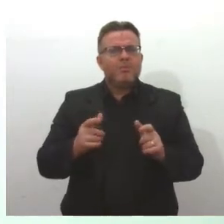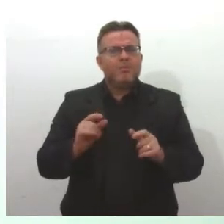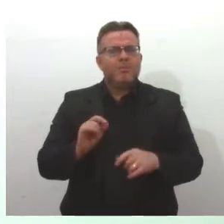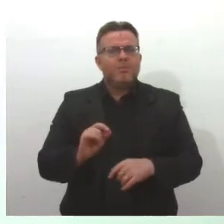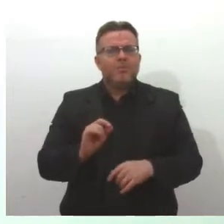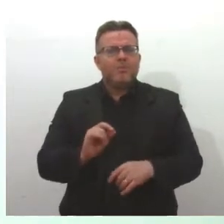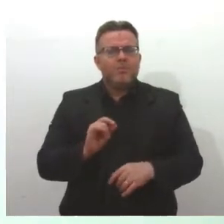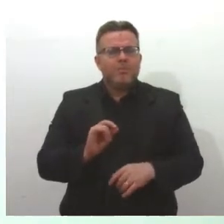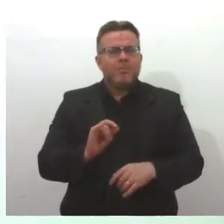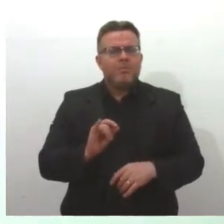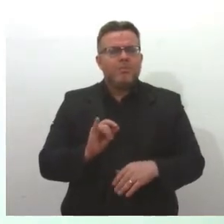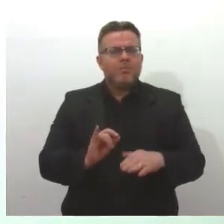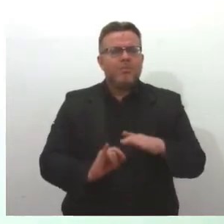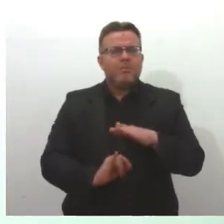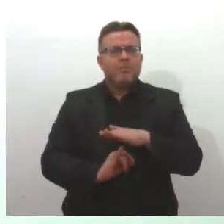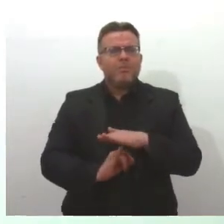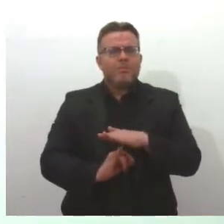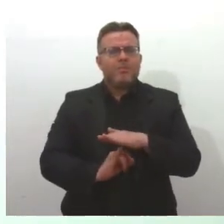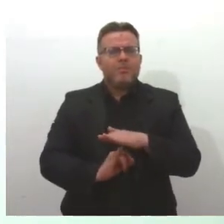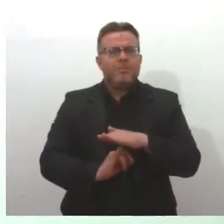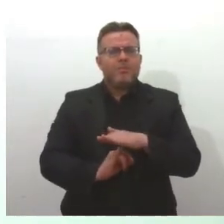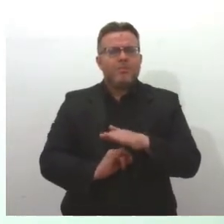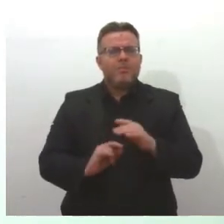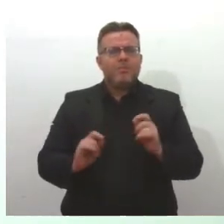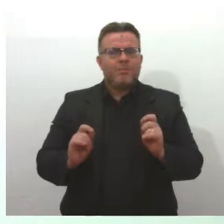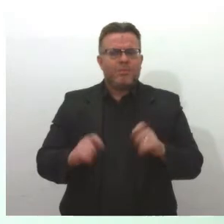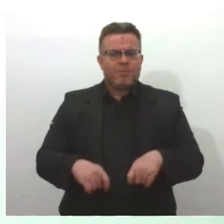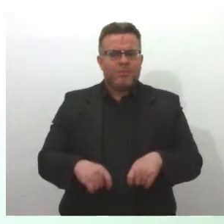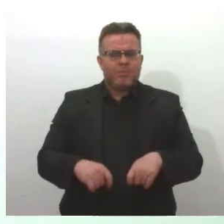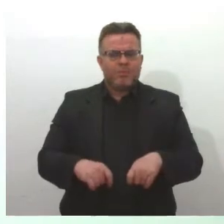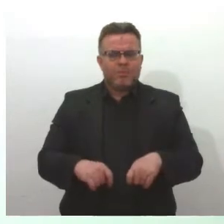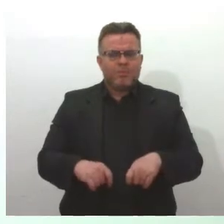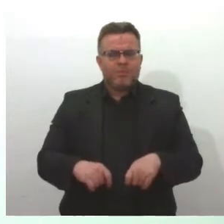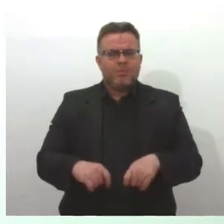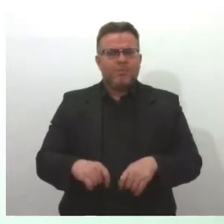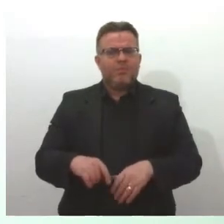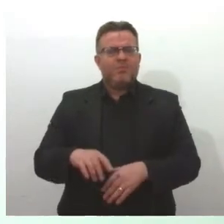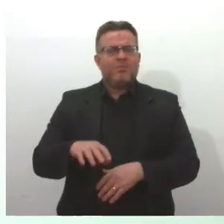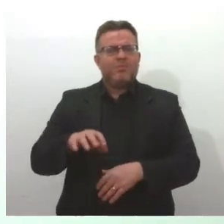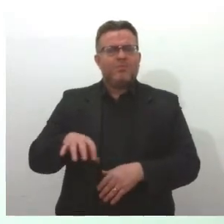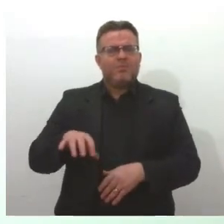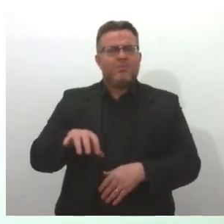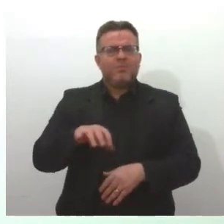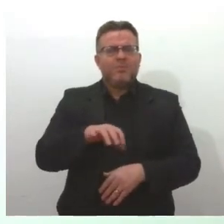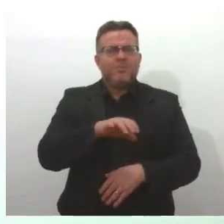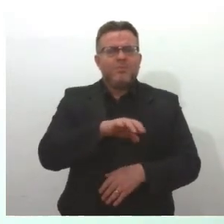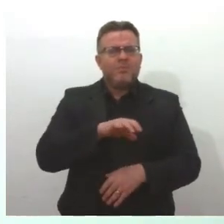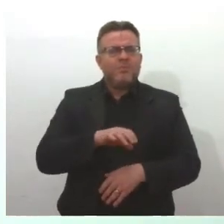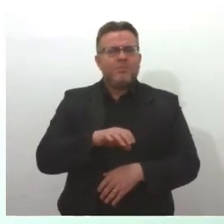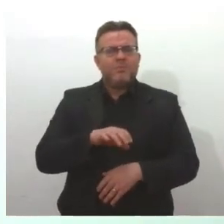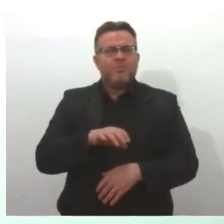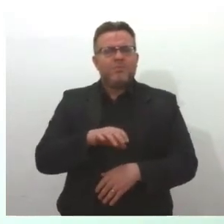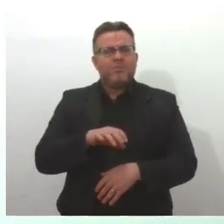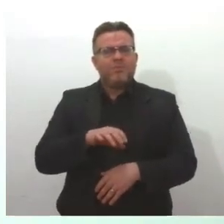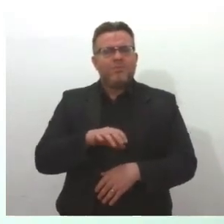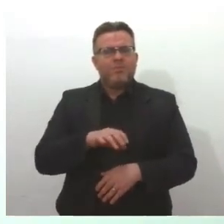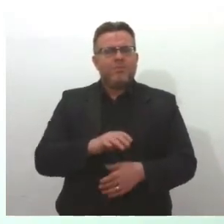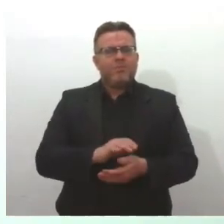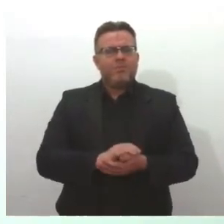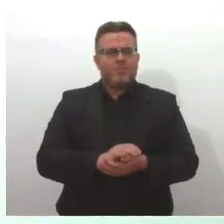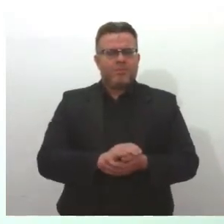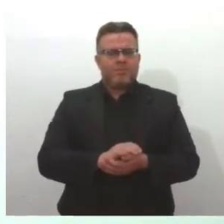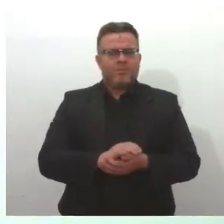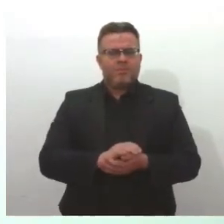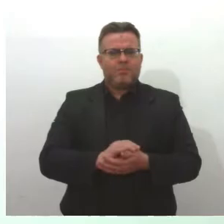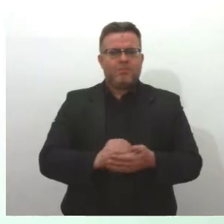já conta com 56 postos de atendimento espalhados pelo Estado. Obrigada